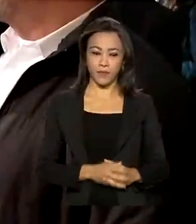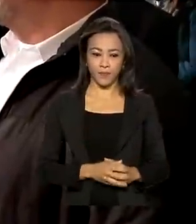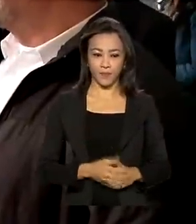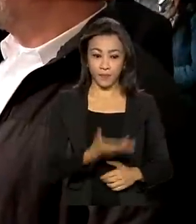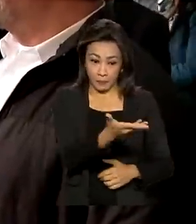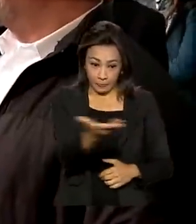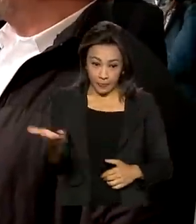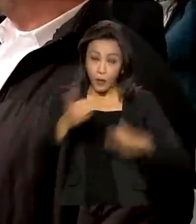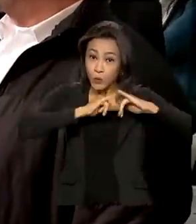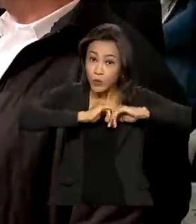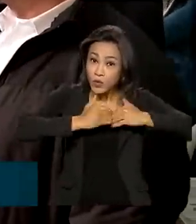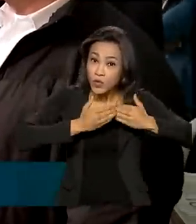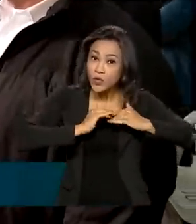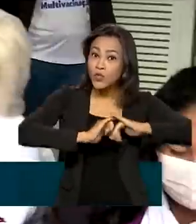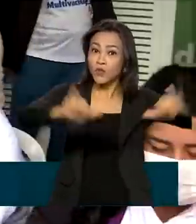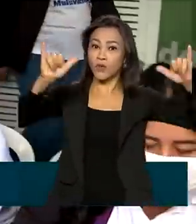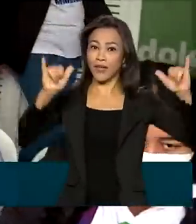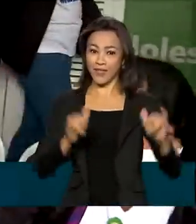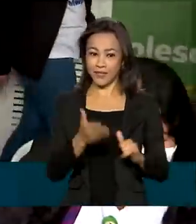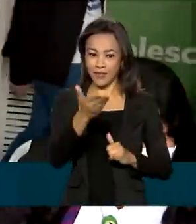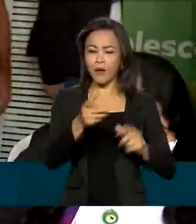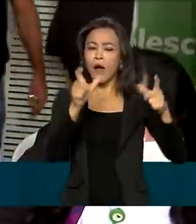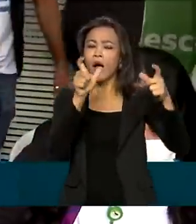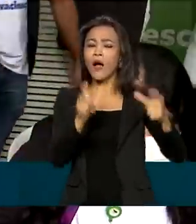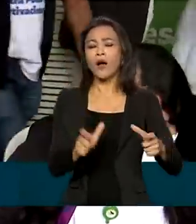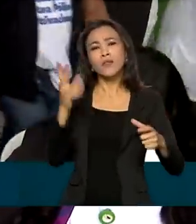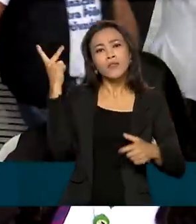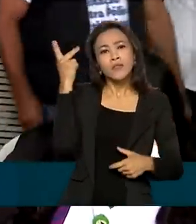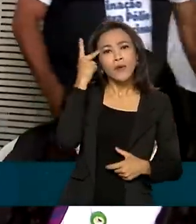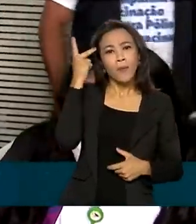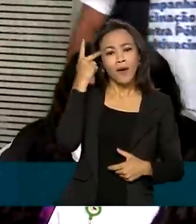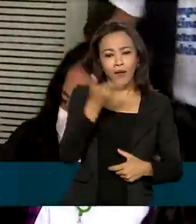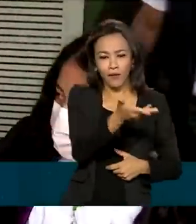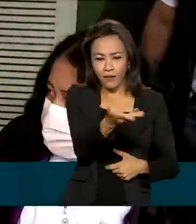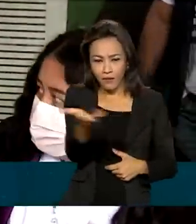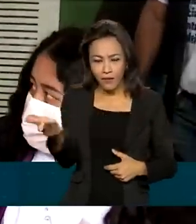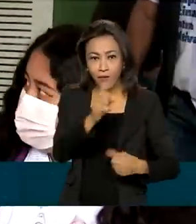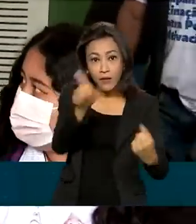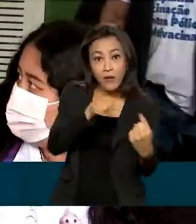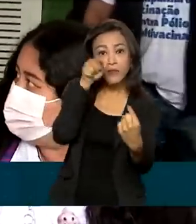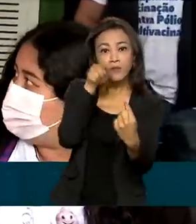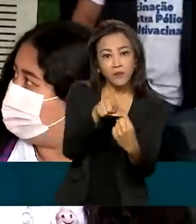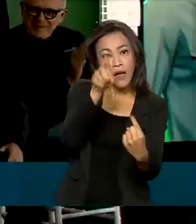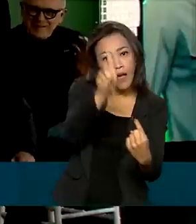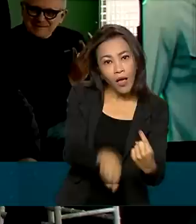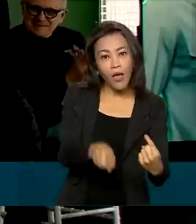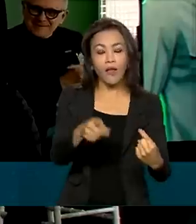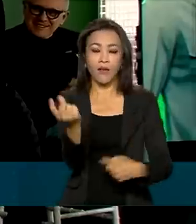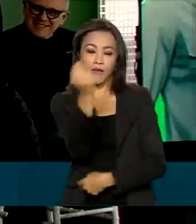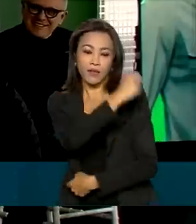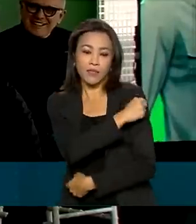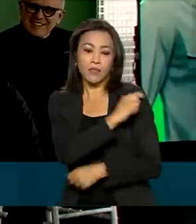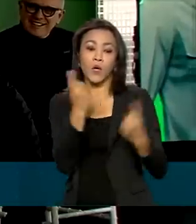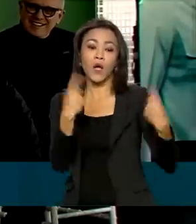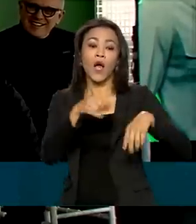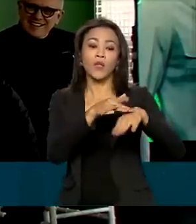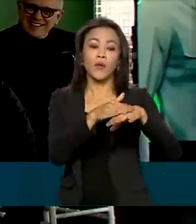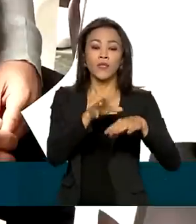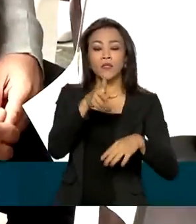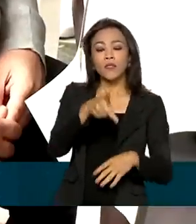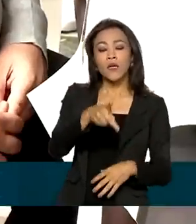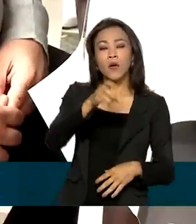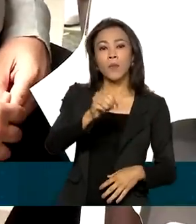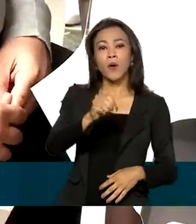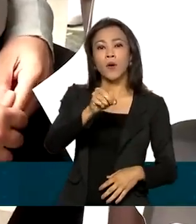lançamento da campanha aconteceu na Avenida Paulista, em São Paulo. Um dos objetivos é a vacinação contra a poliomielite.